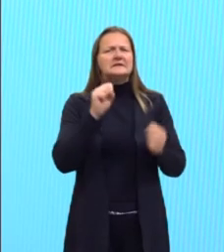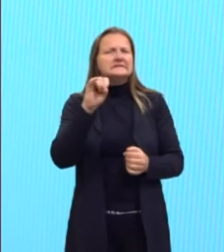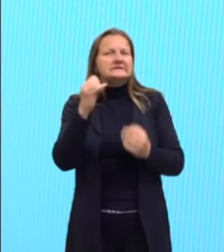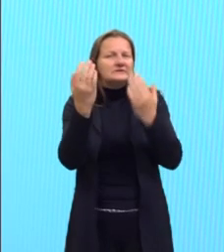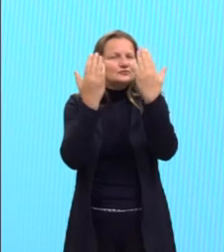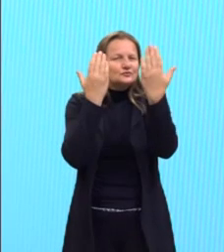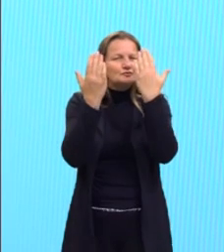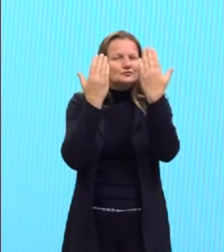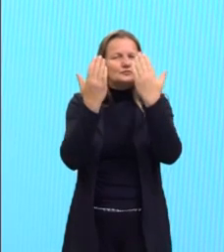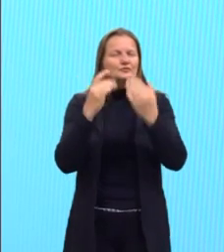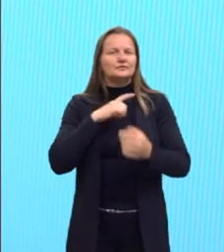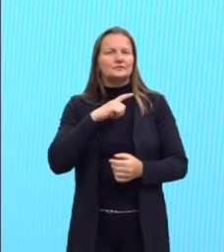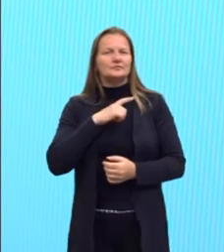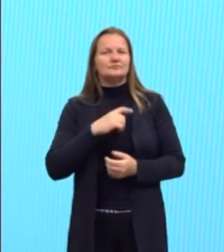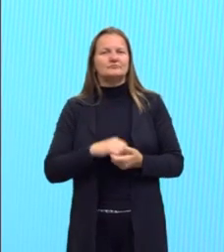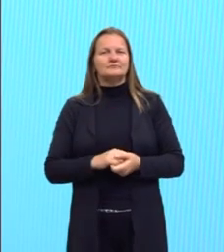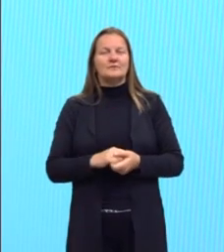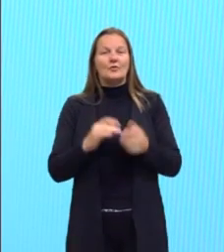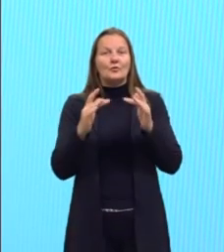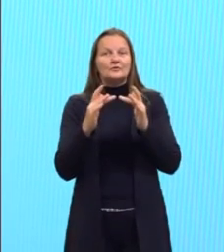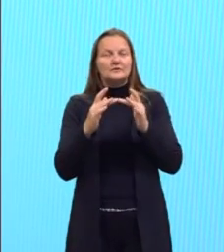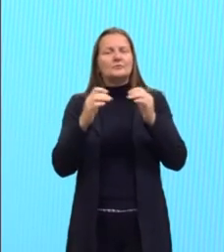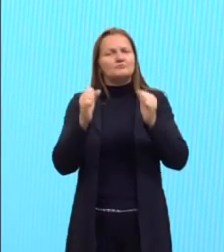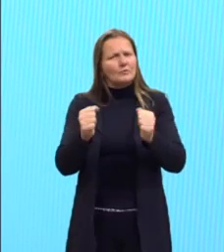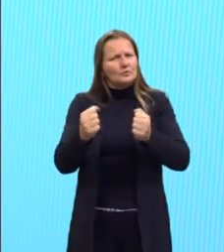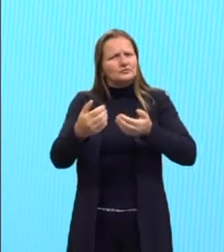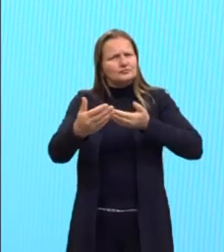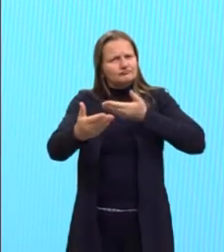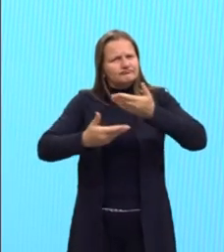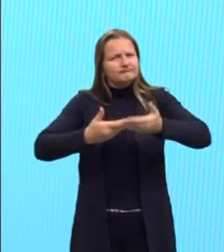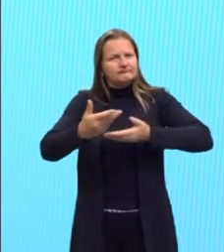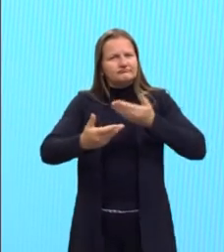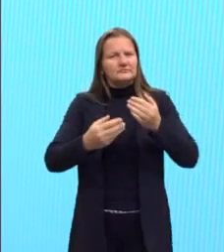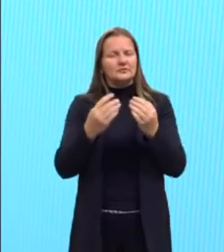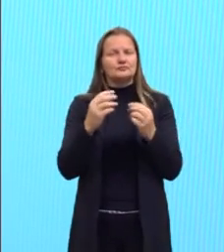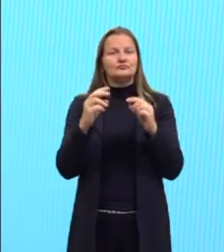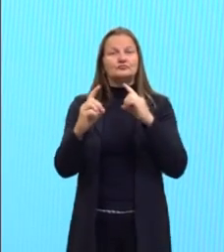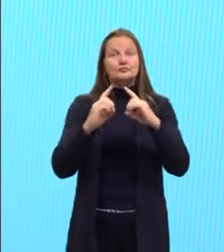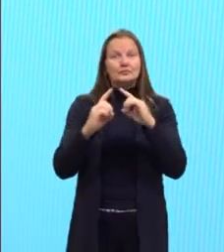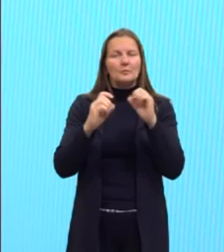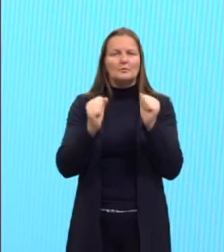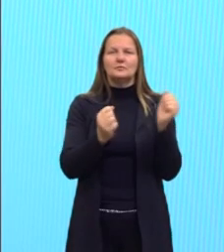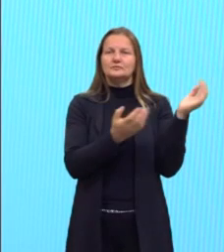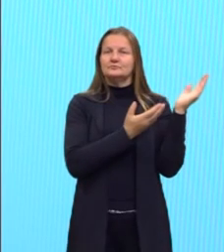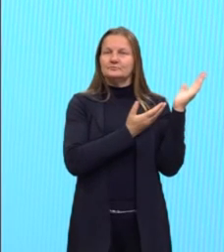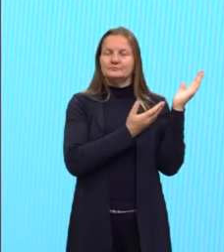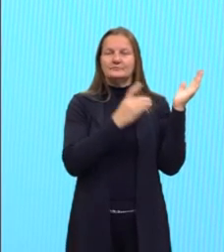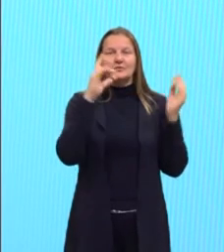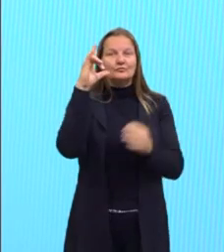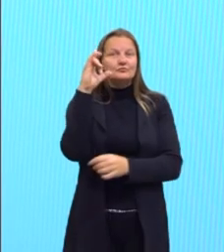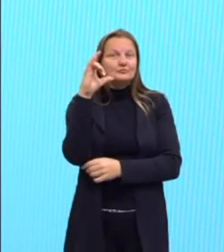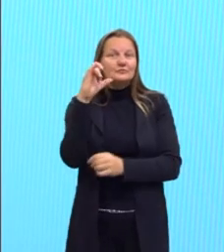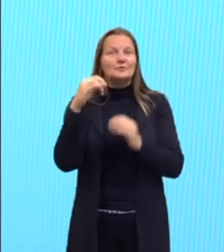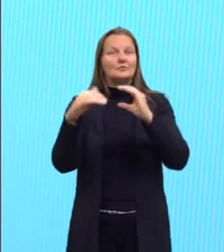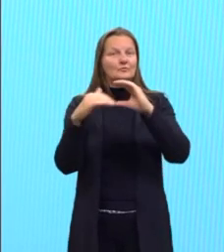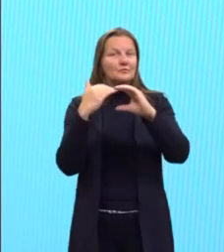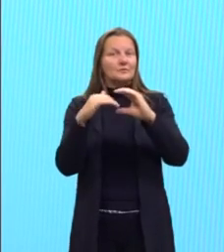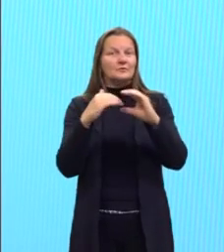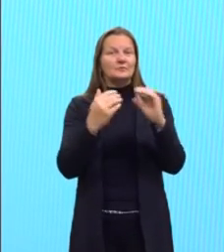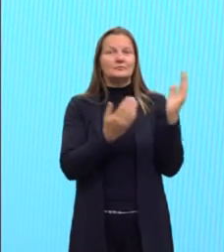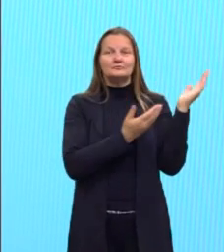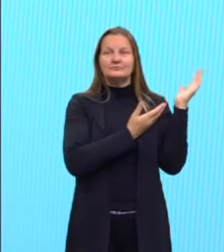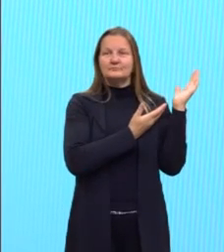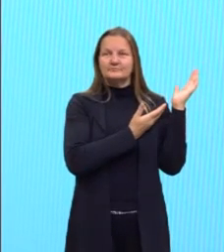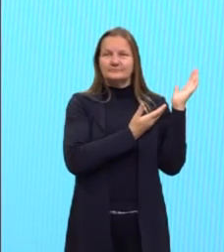tu tem alguma questão aí para entrar em contato, para discutir, tá ali, né, meu Instagram, então, Douglas Robel,